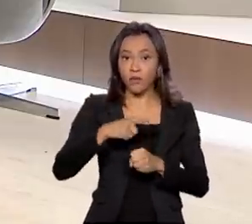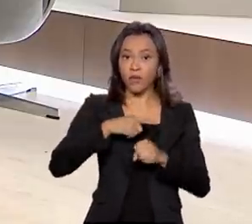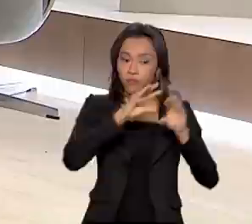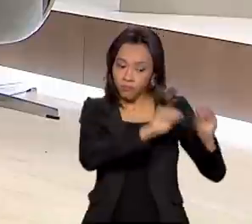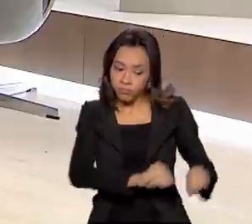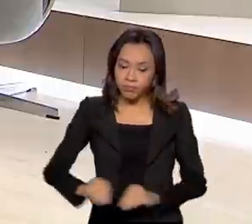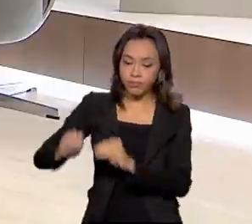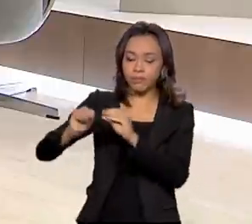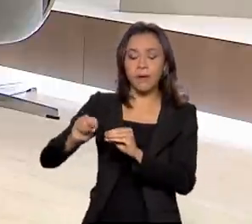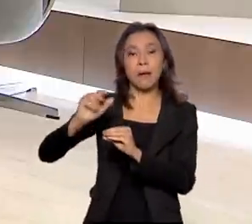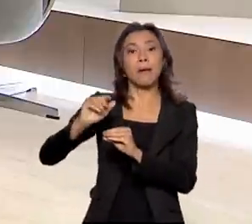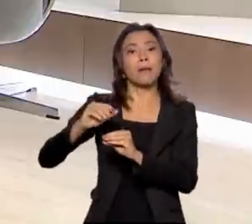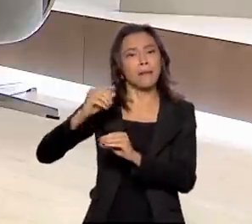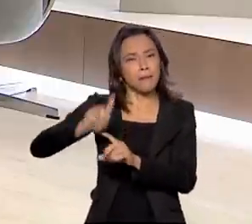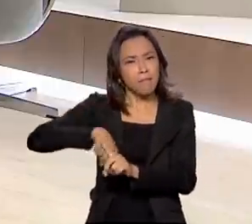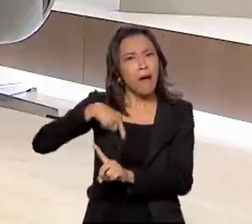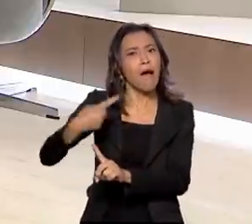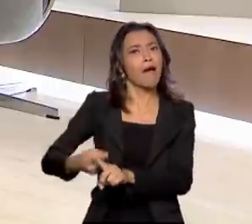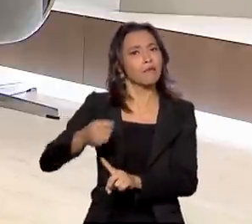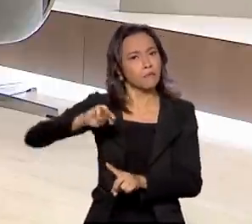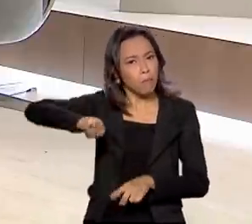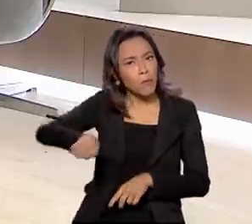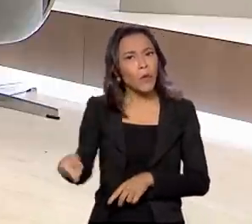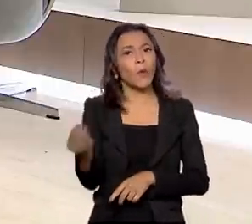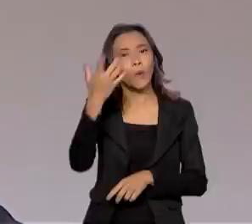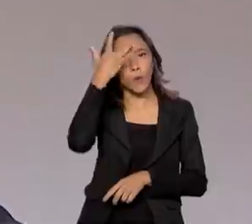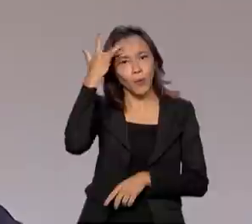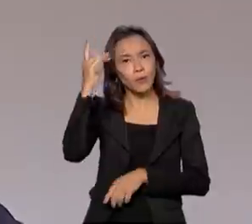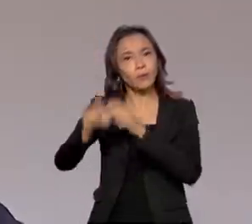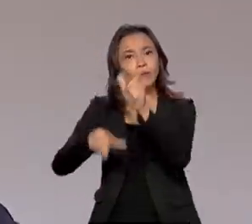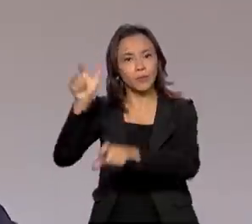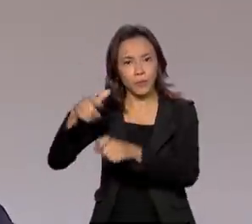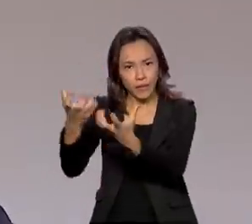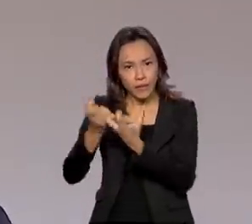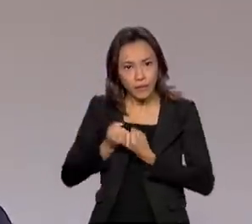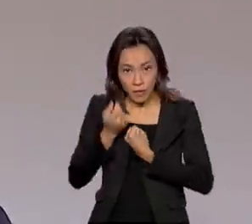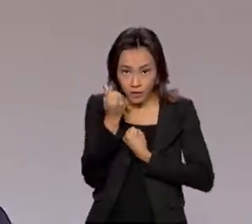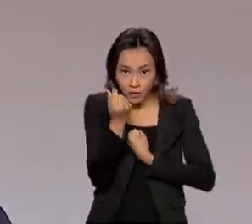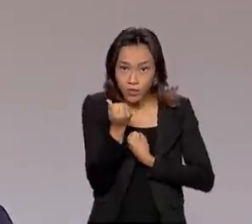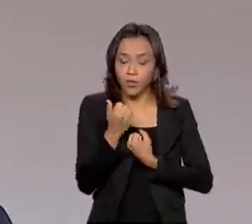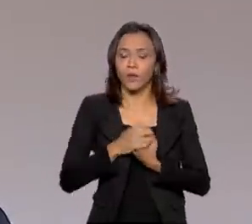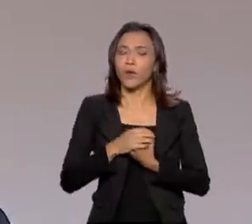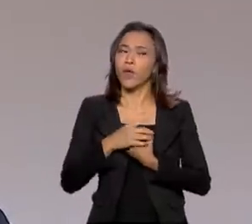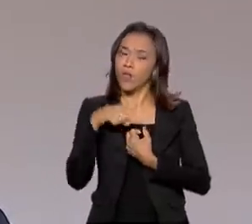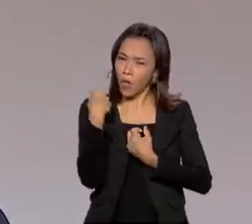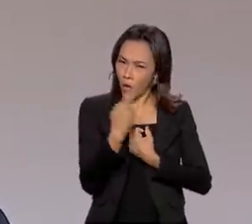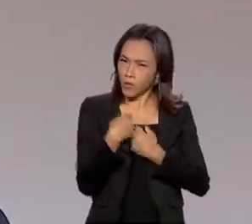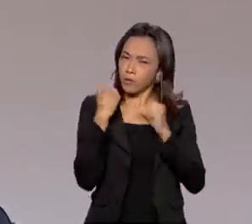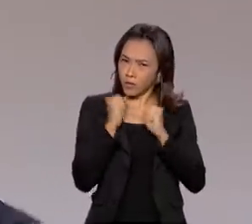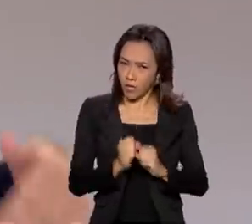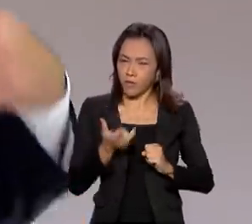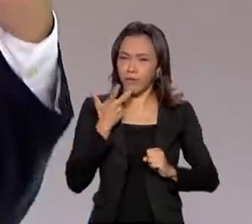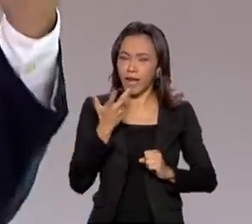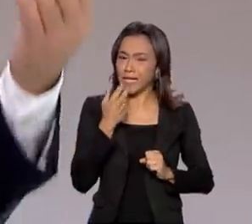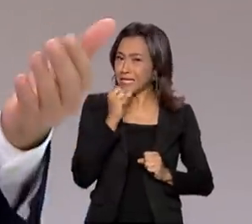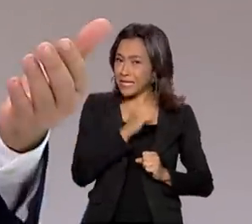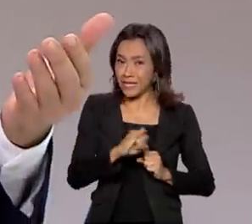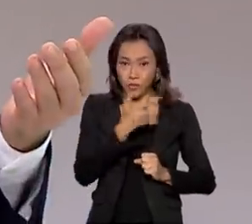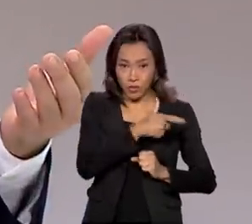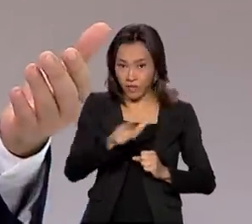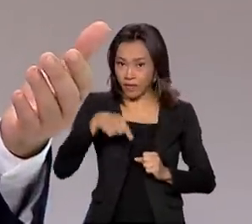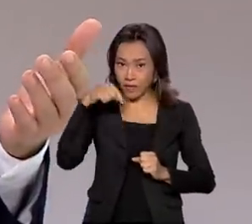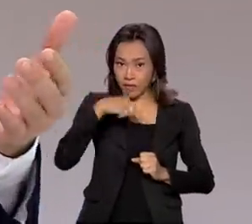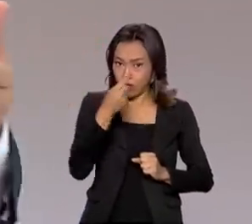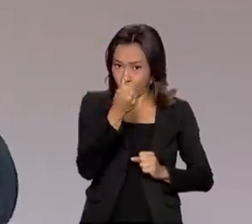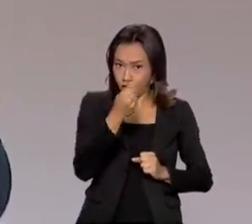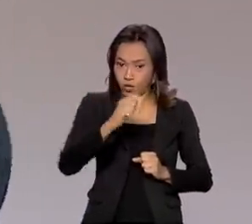milhões de pessoas estão recebendo o auxílio emergencial. A gente pode falar sem temer que, se não fosse o auxílio